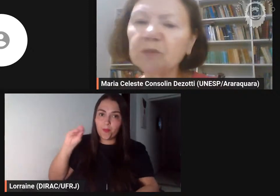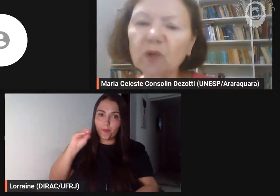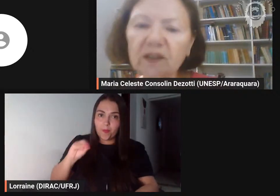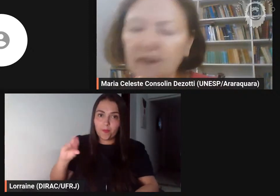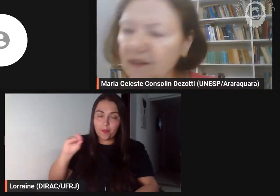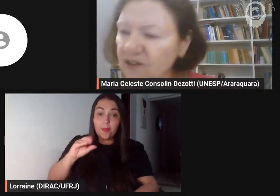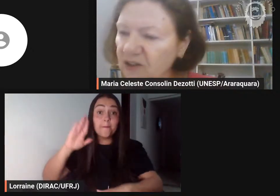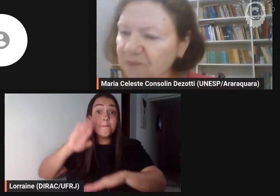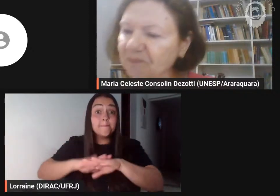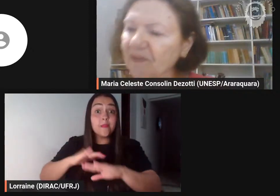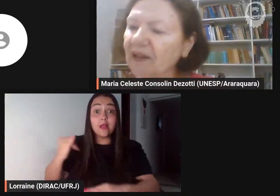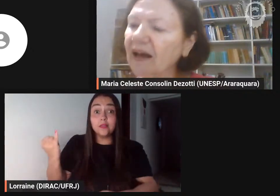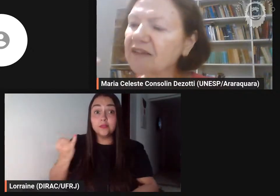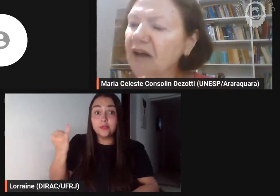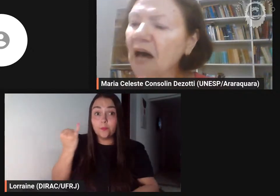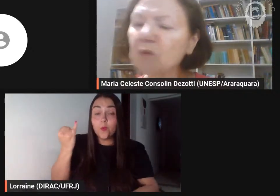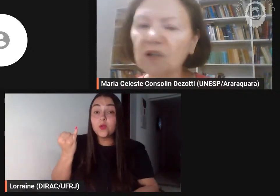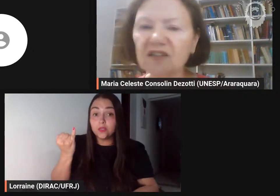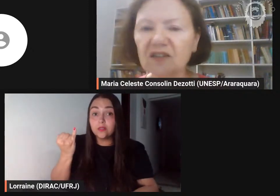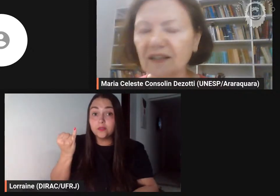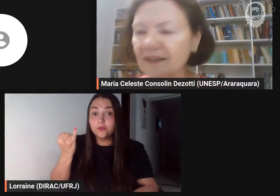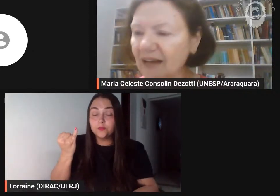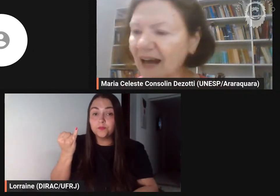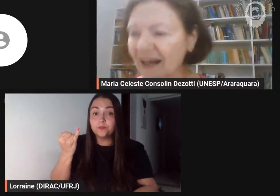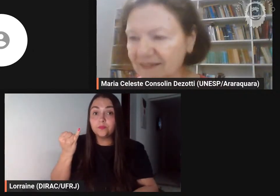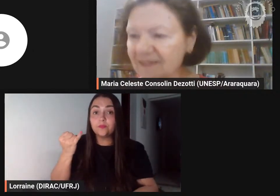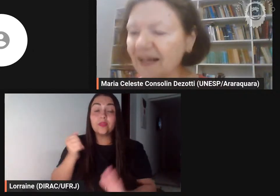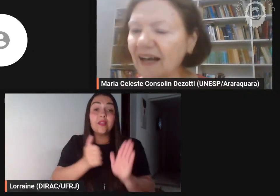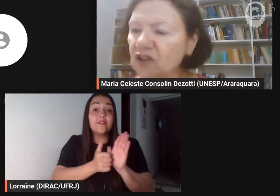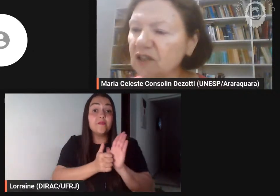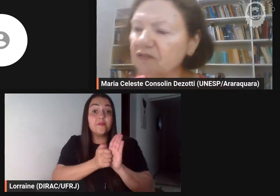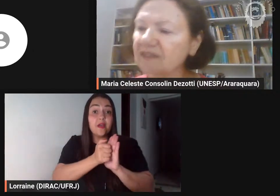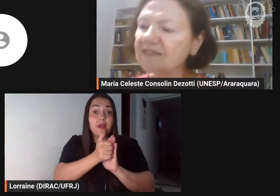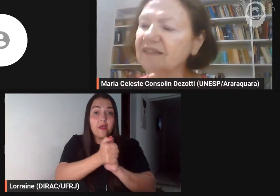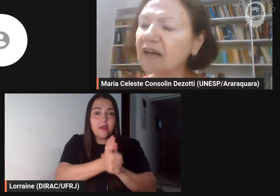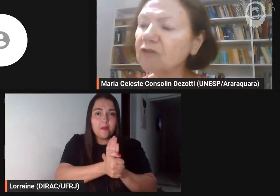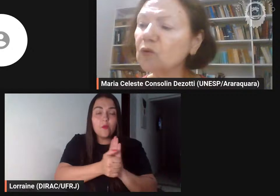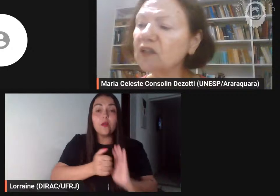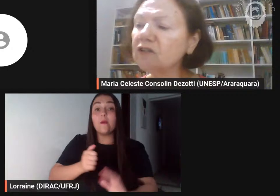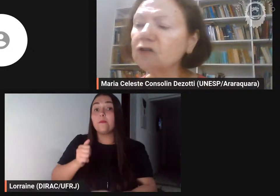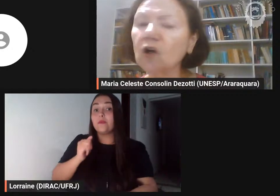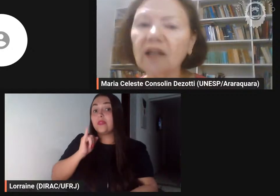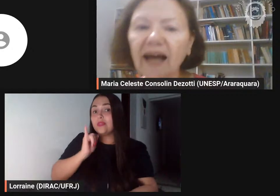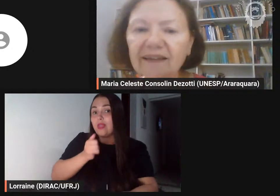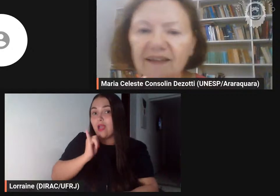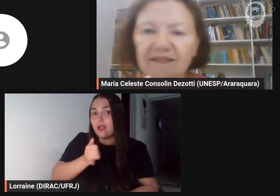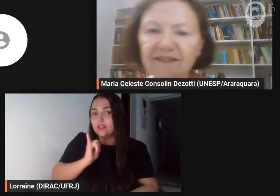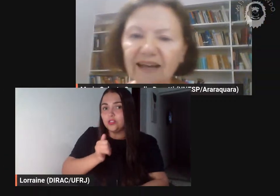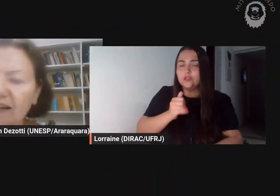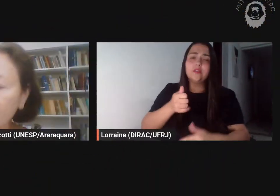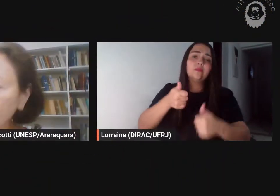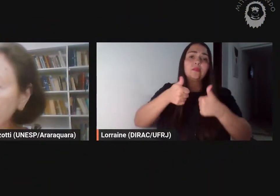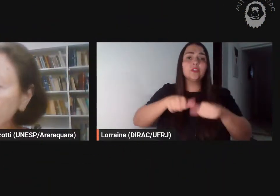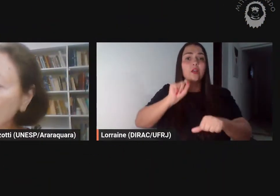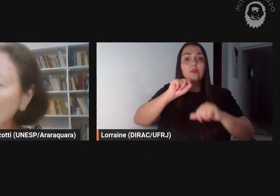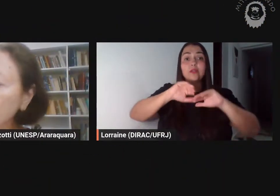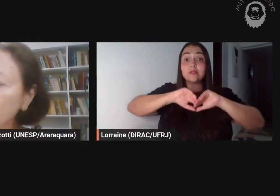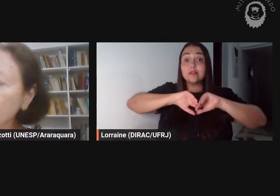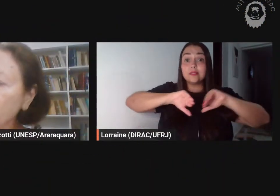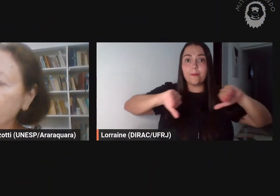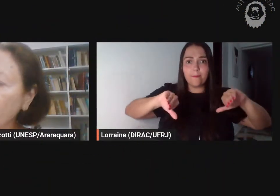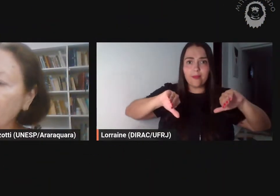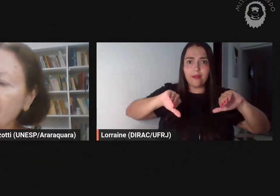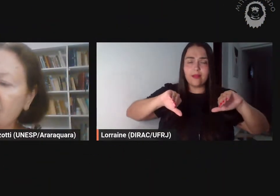o detalhe importante as fábulas essas narrativas estavam isoladas daquele